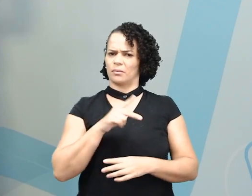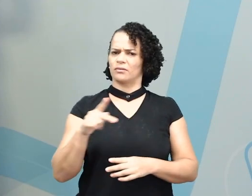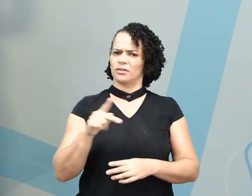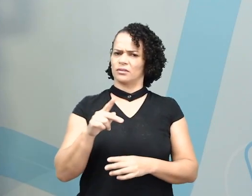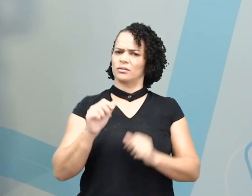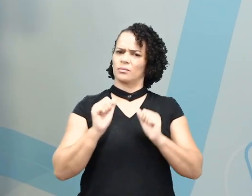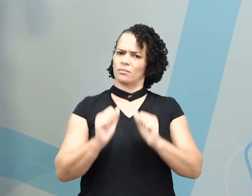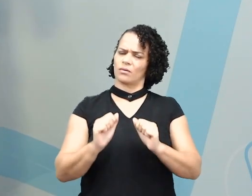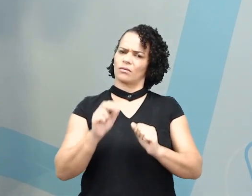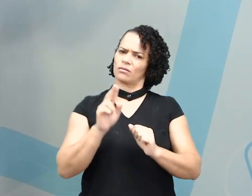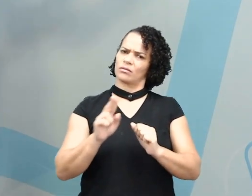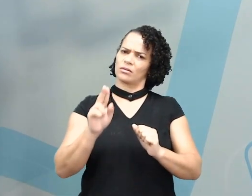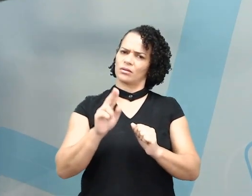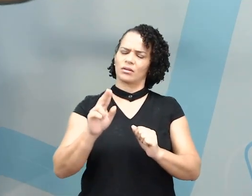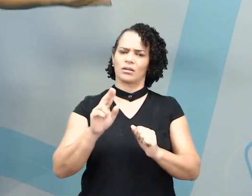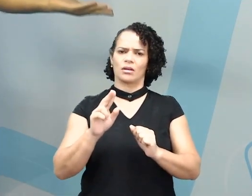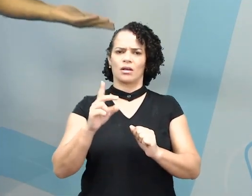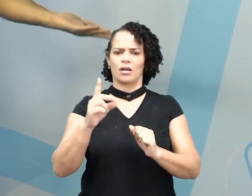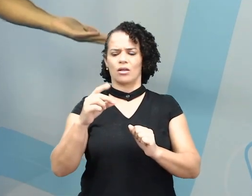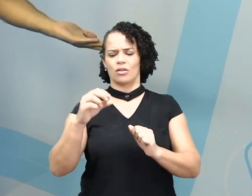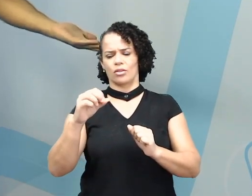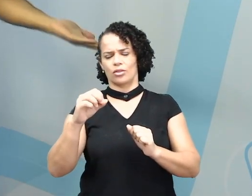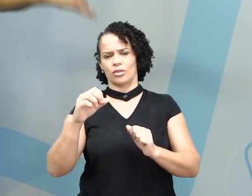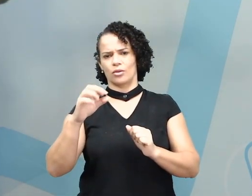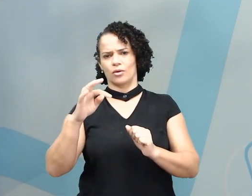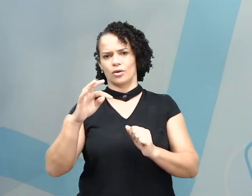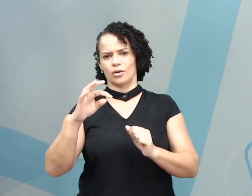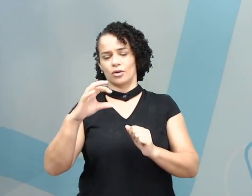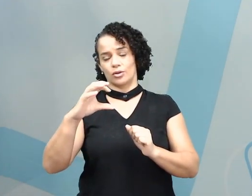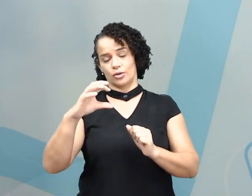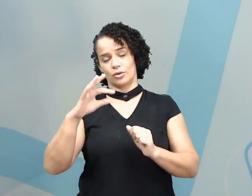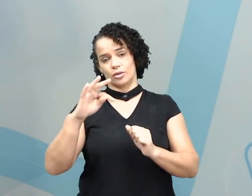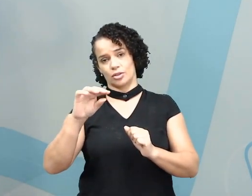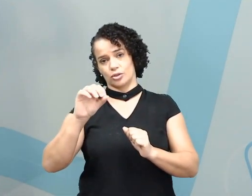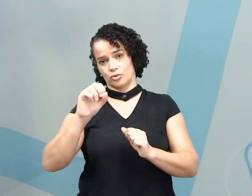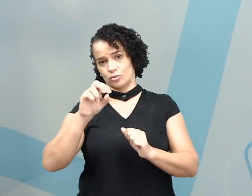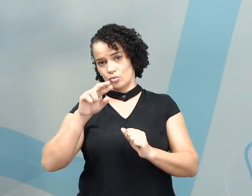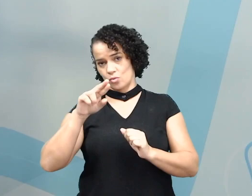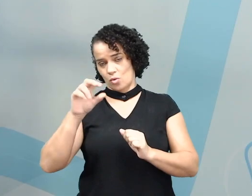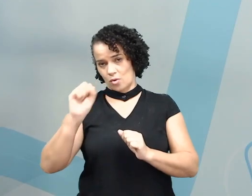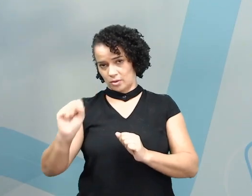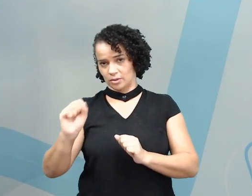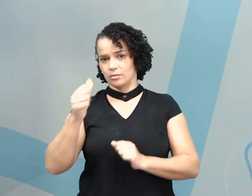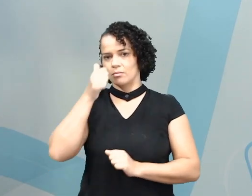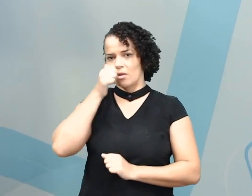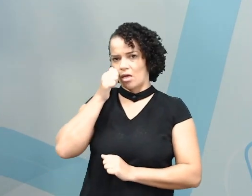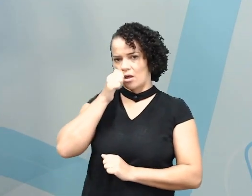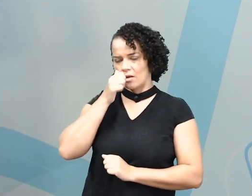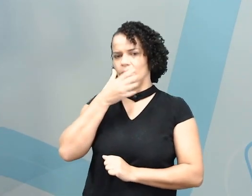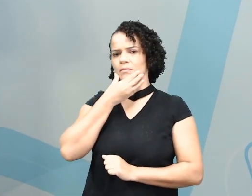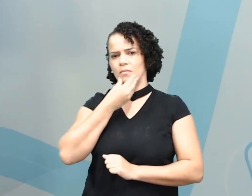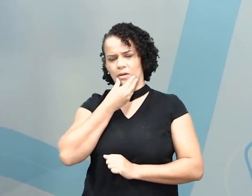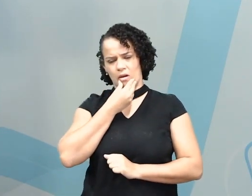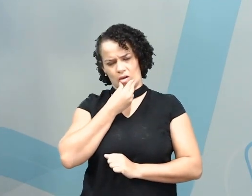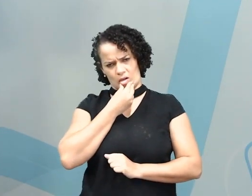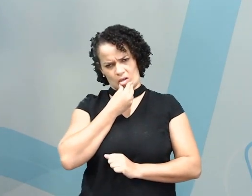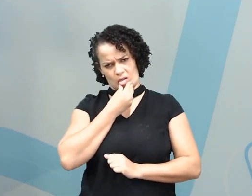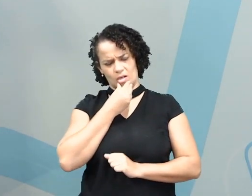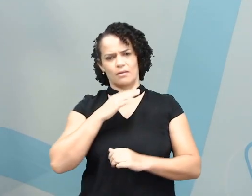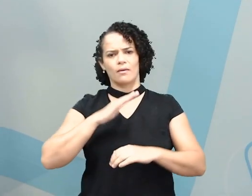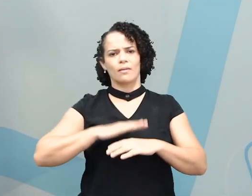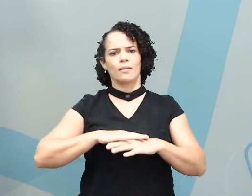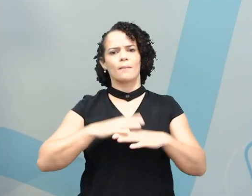doctors no caso para ela e para ele ou elas e eles? Na